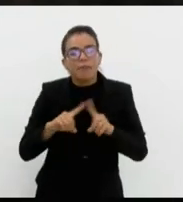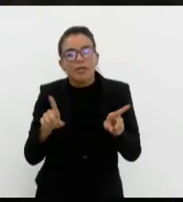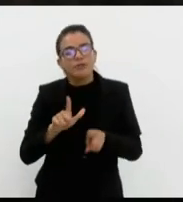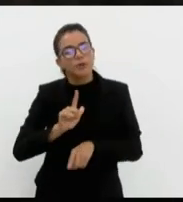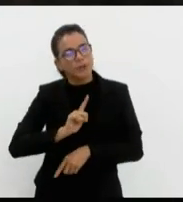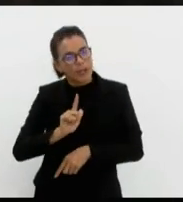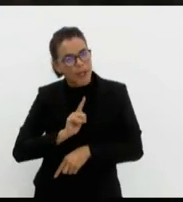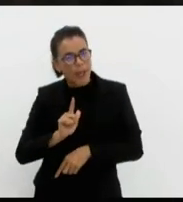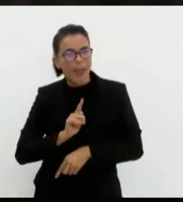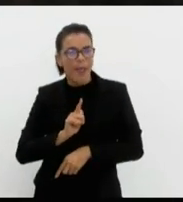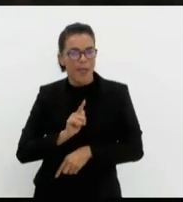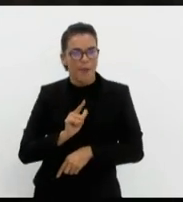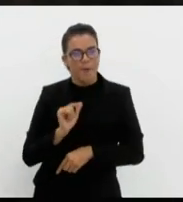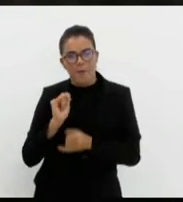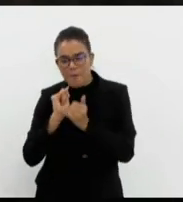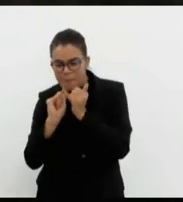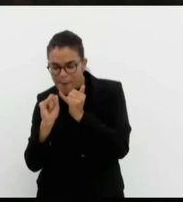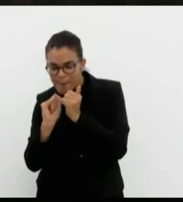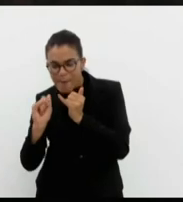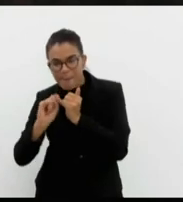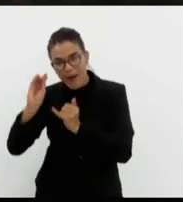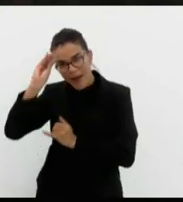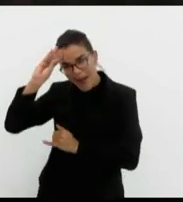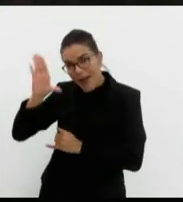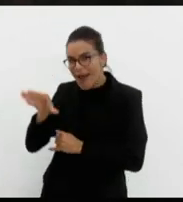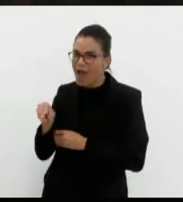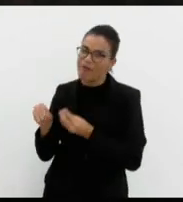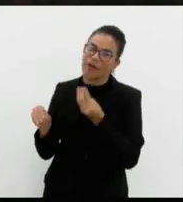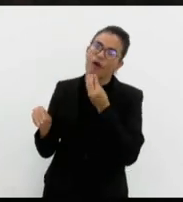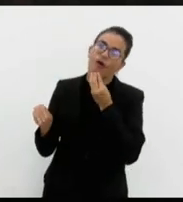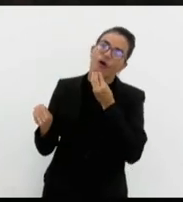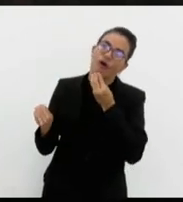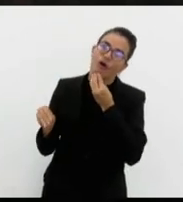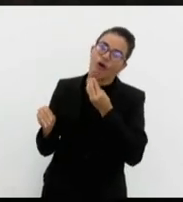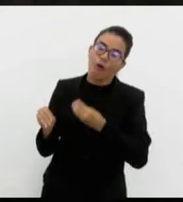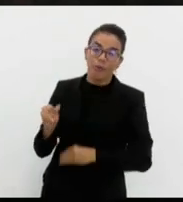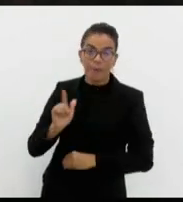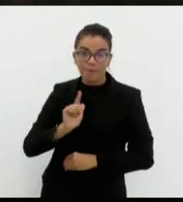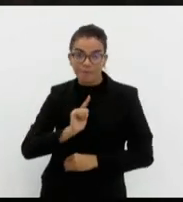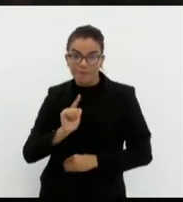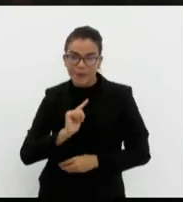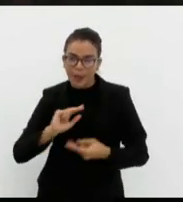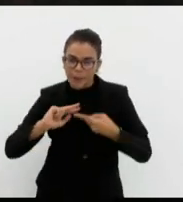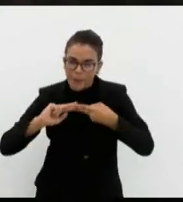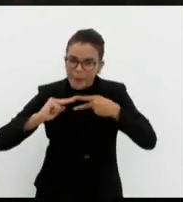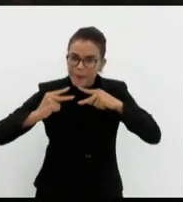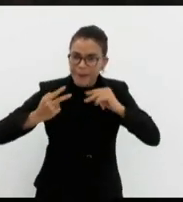um pé na África, como haveria de ser. Eu tenho DNA,